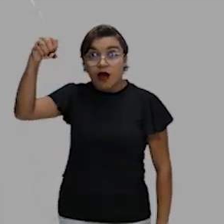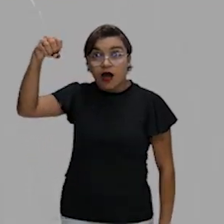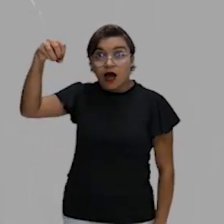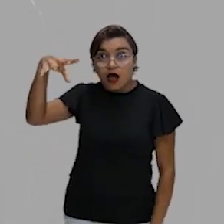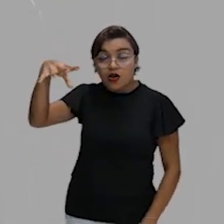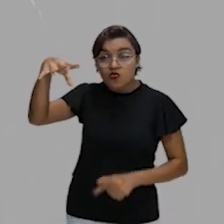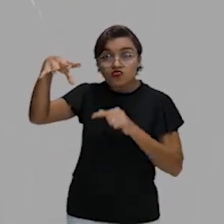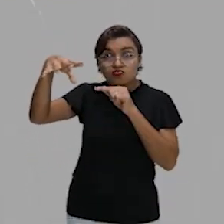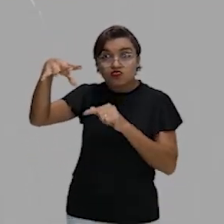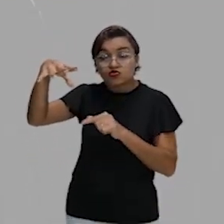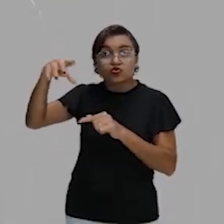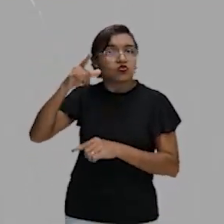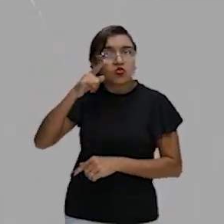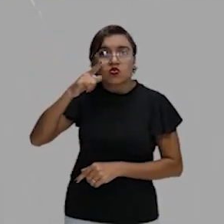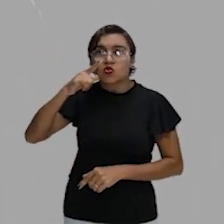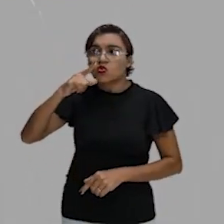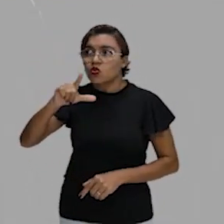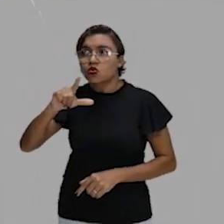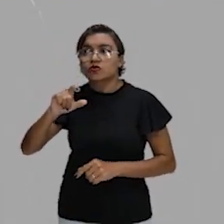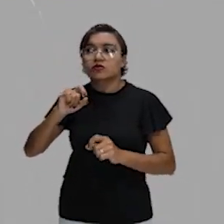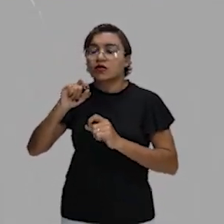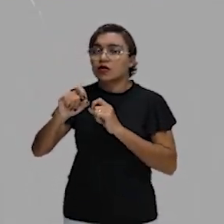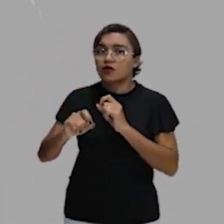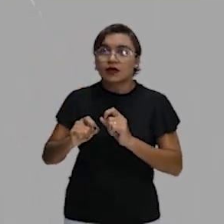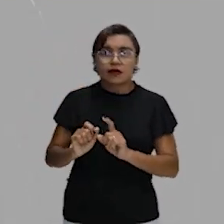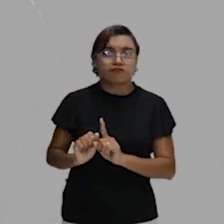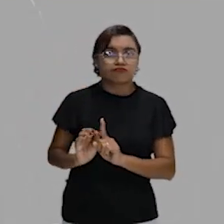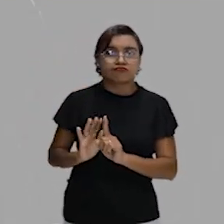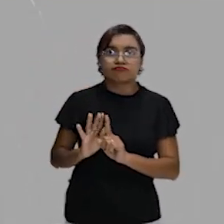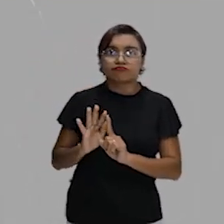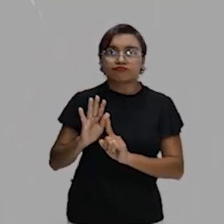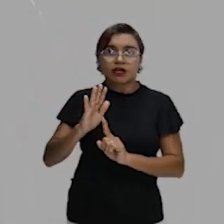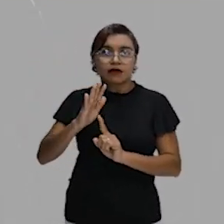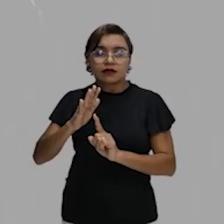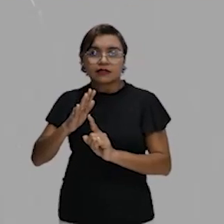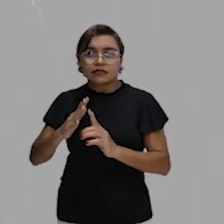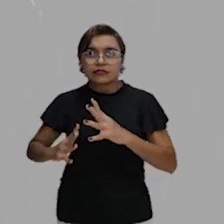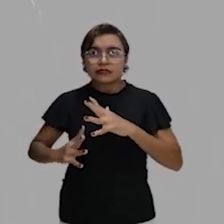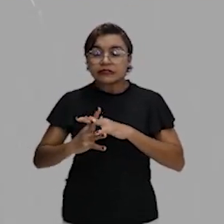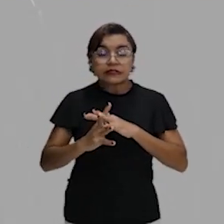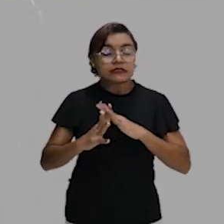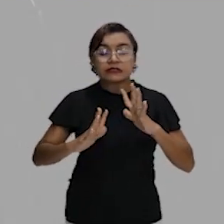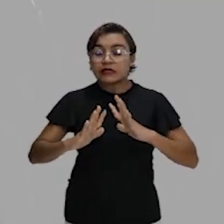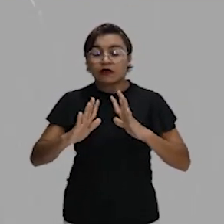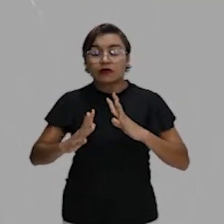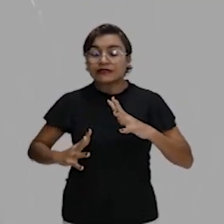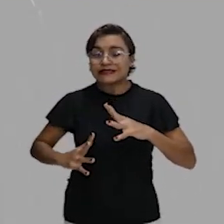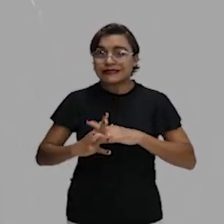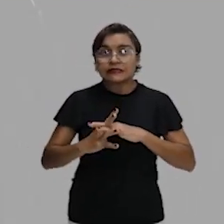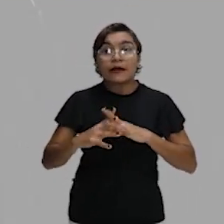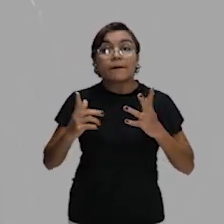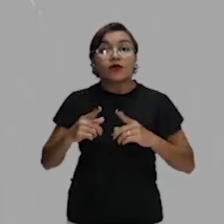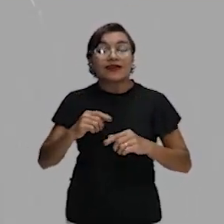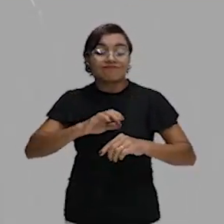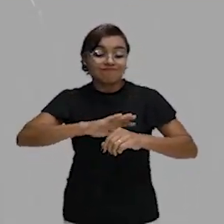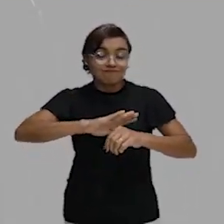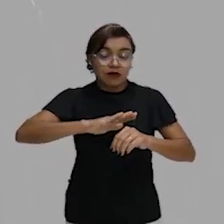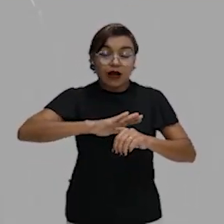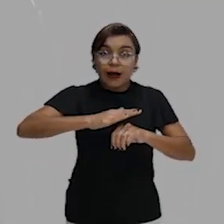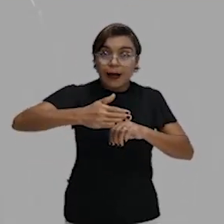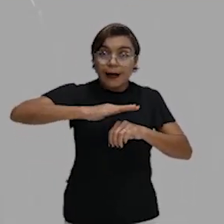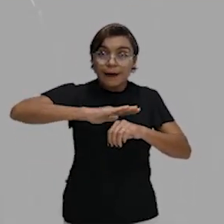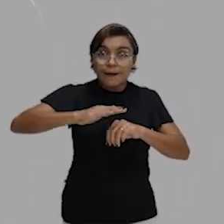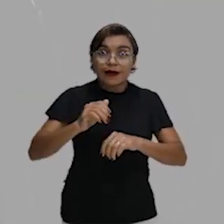transpor totalmente todos esses gases poluentes. Então, acaba ficando uma camada de ar frio, cheia de